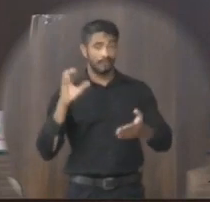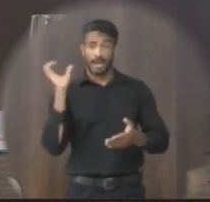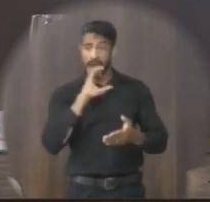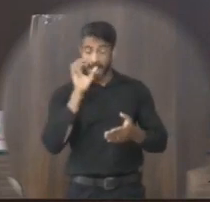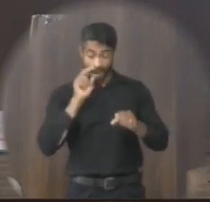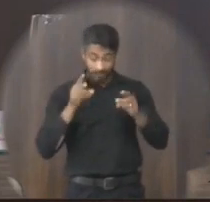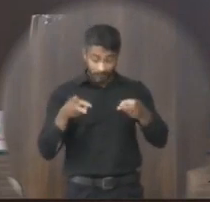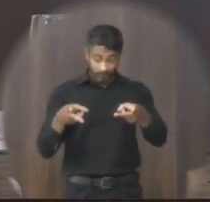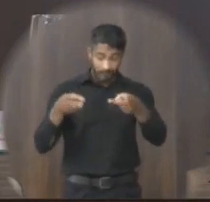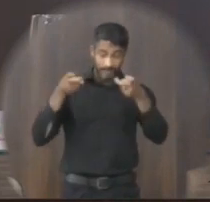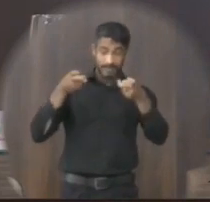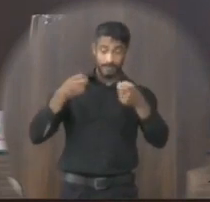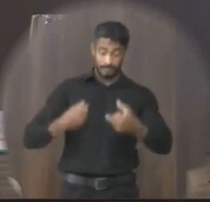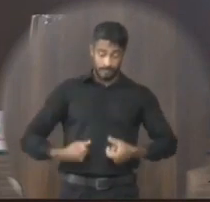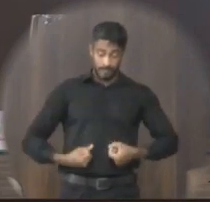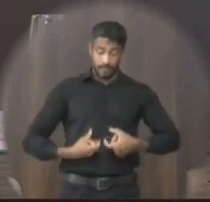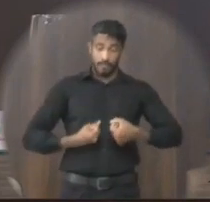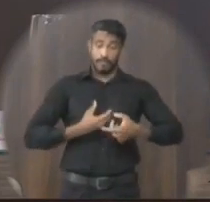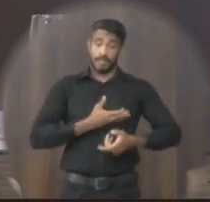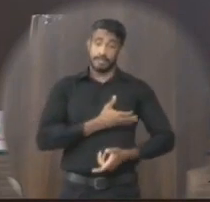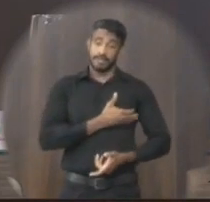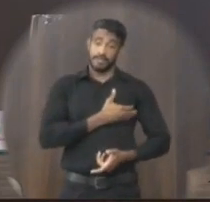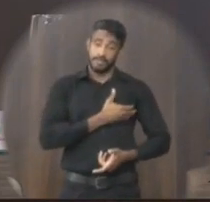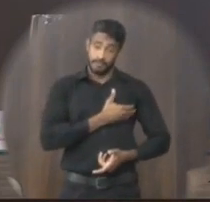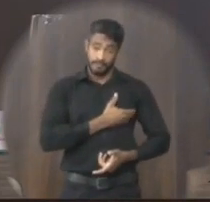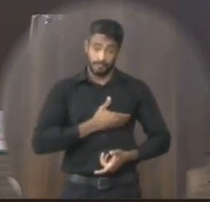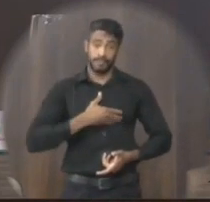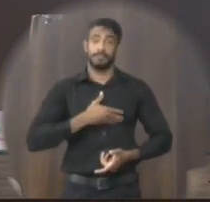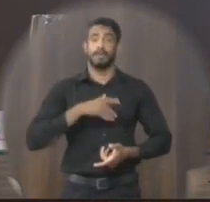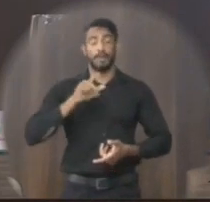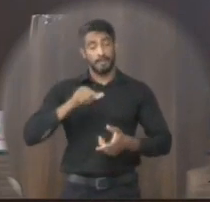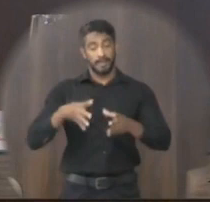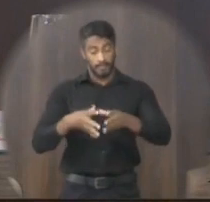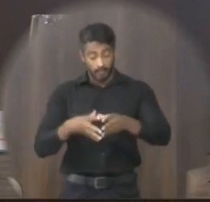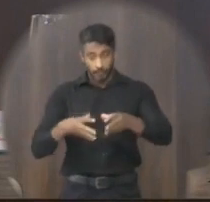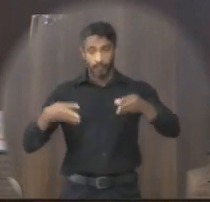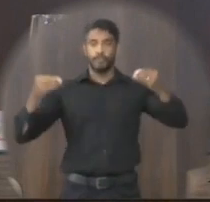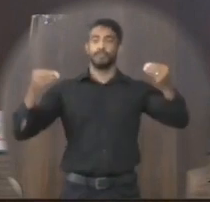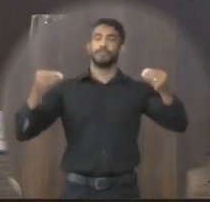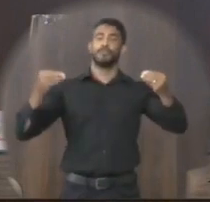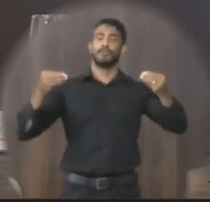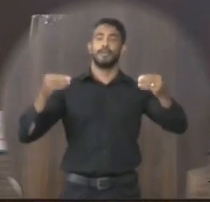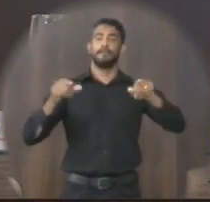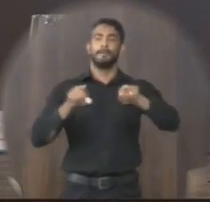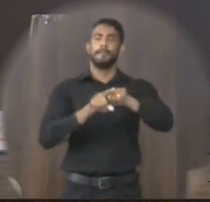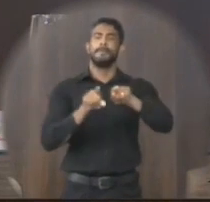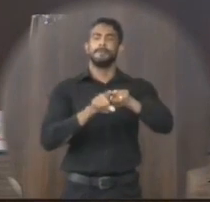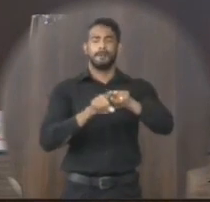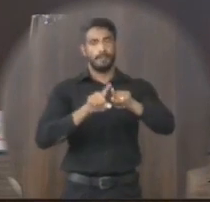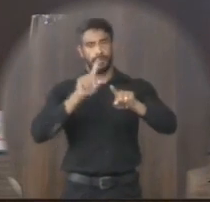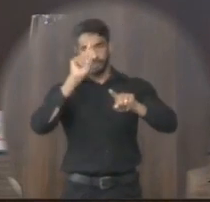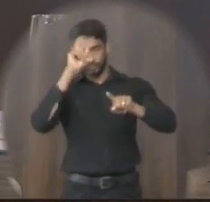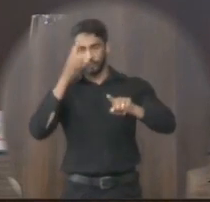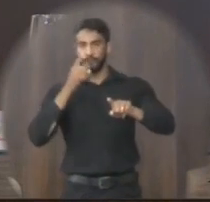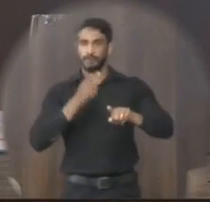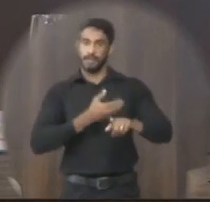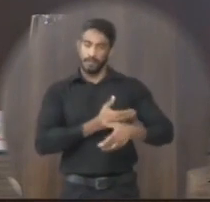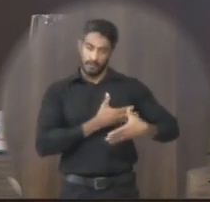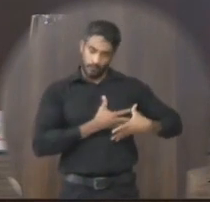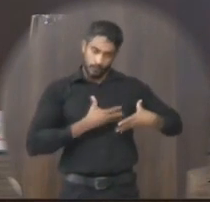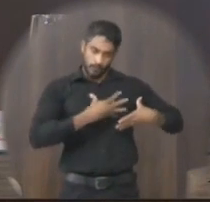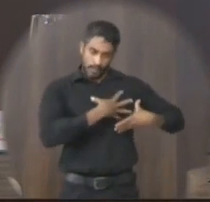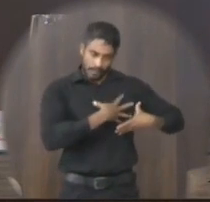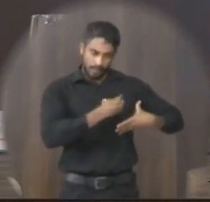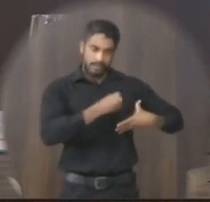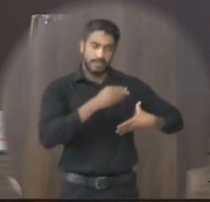diagnosticado o câncer de mama maiores são as chances de cura e sem sombra de dúvidas a mamografia é o